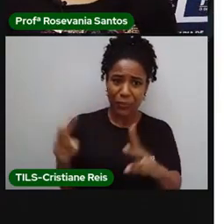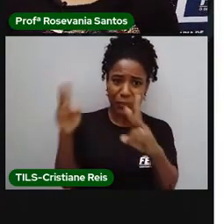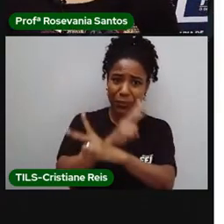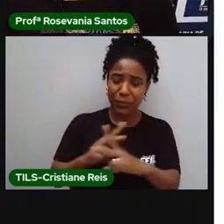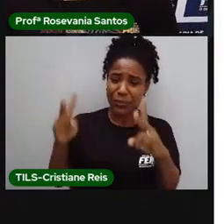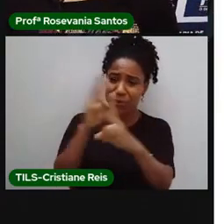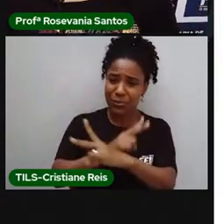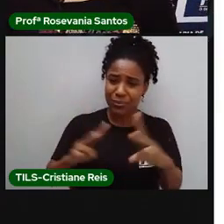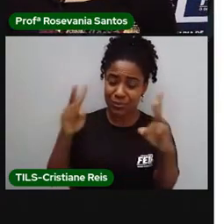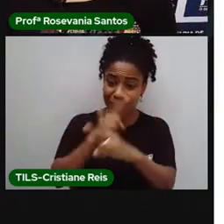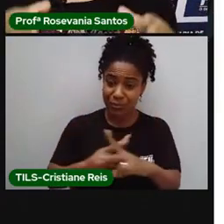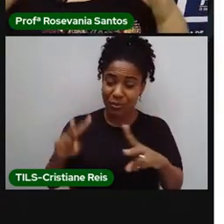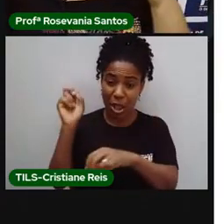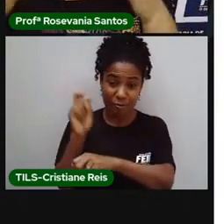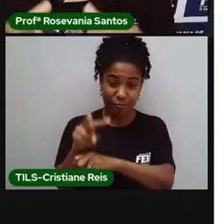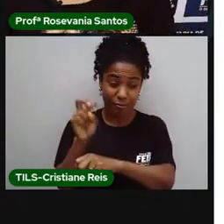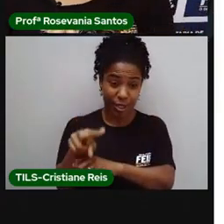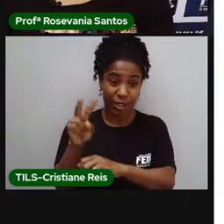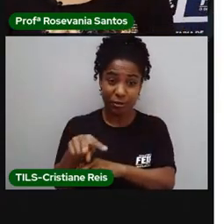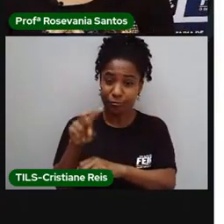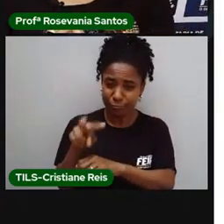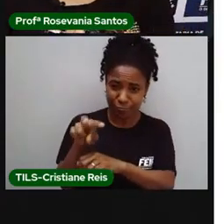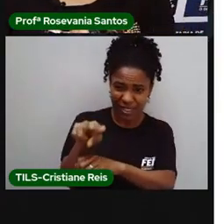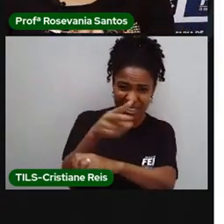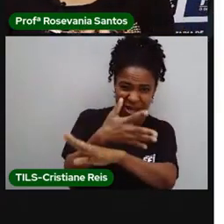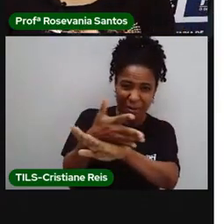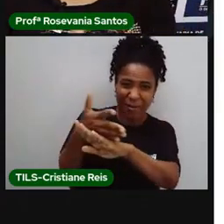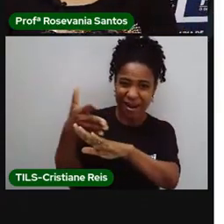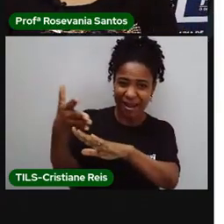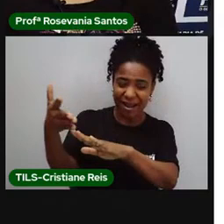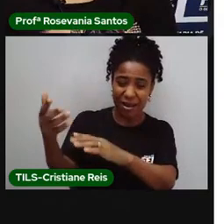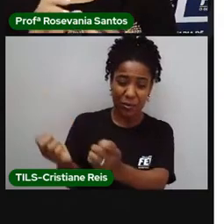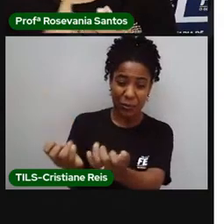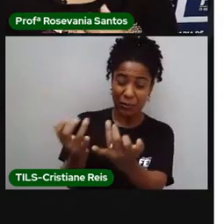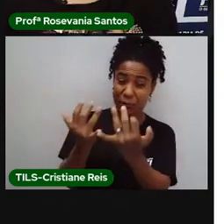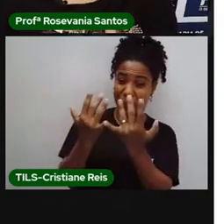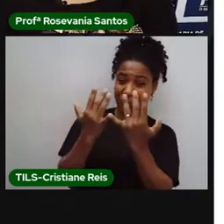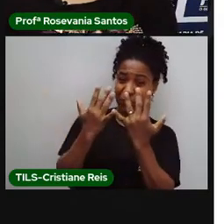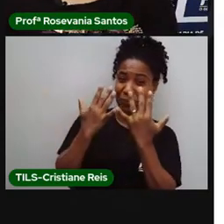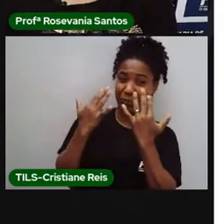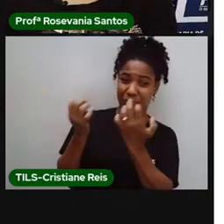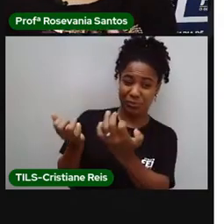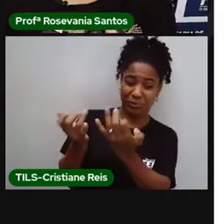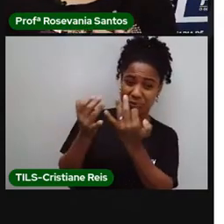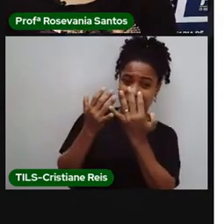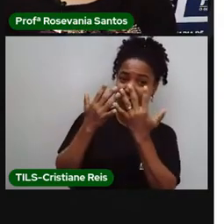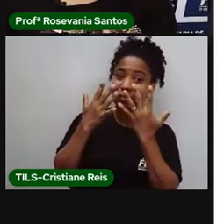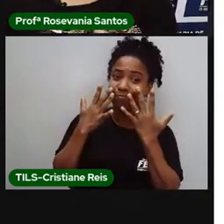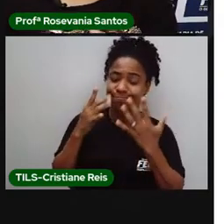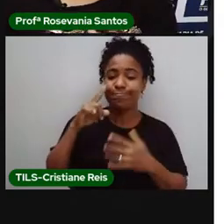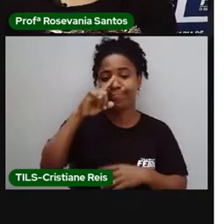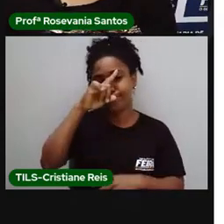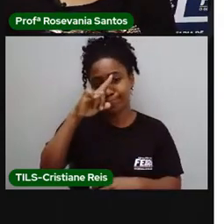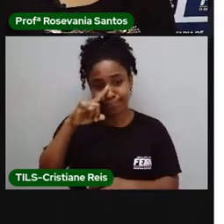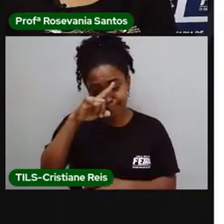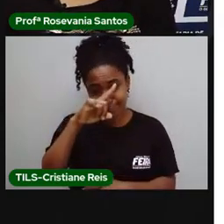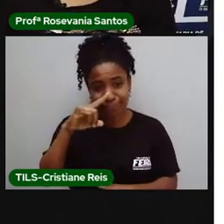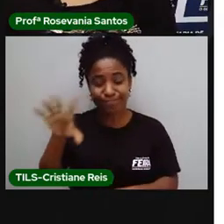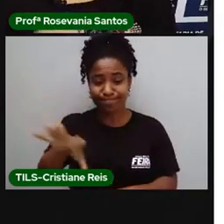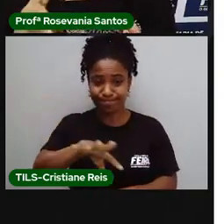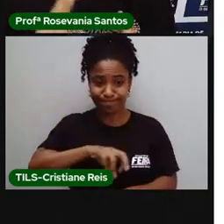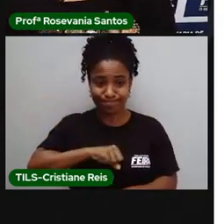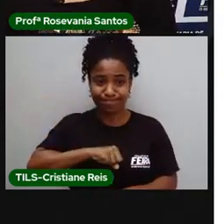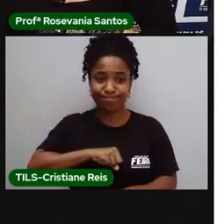maior de agrotóxico e ainda atingindo esses trabalhadores. Esse é o primeiro problema, a contaminação dos trabalhadores